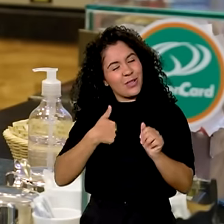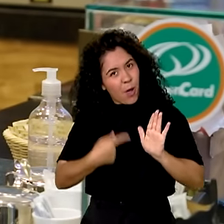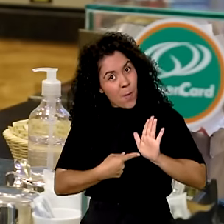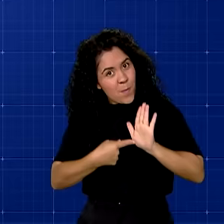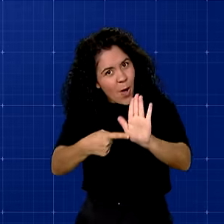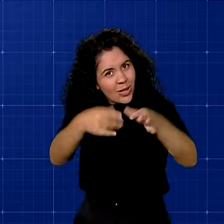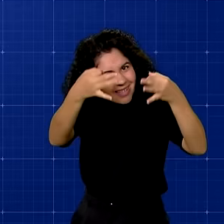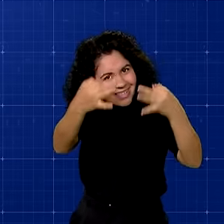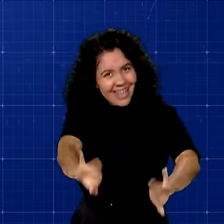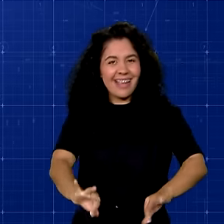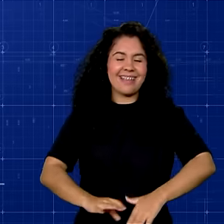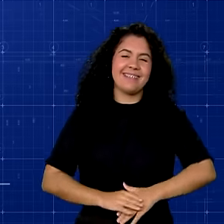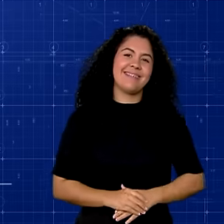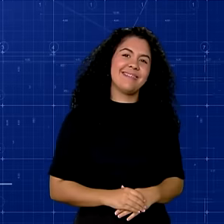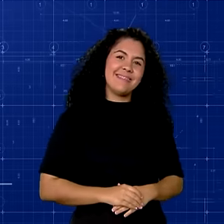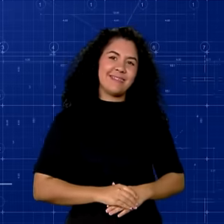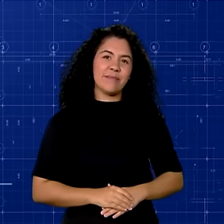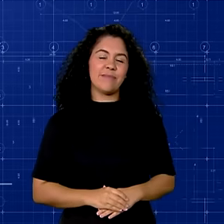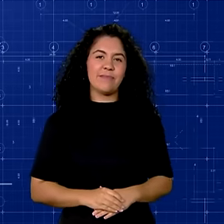ponto exato.